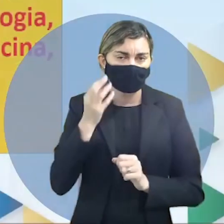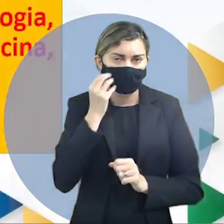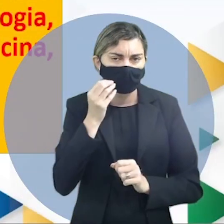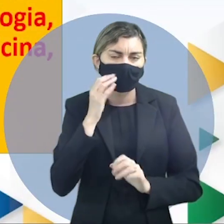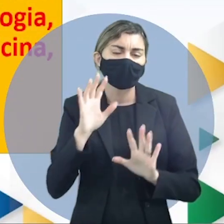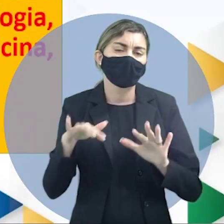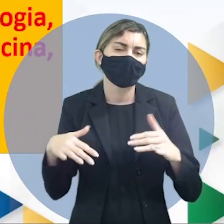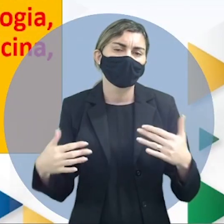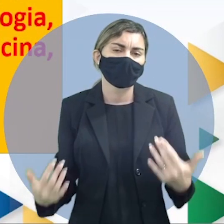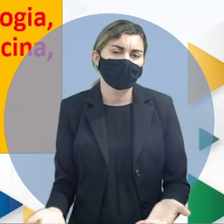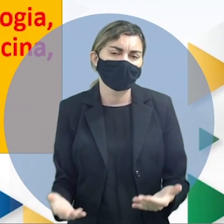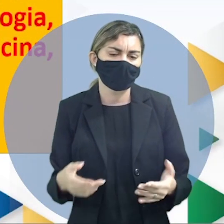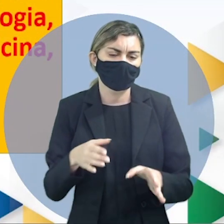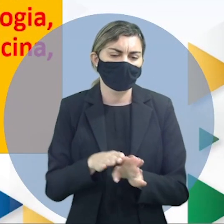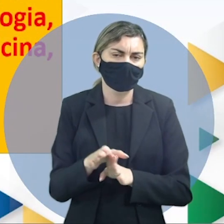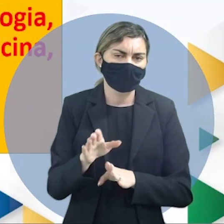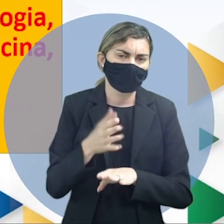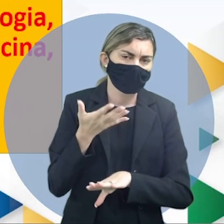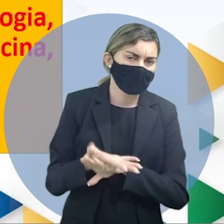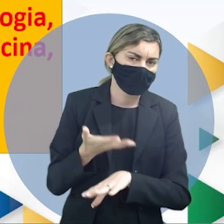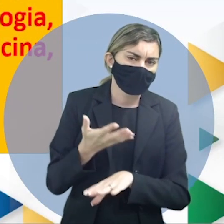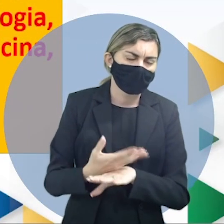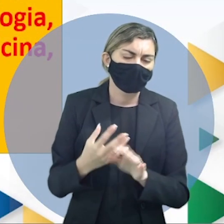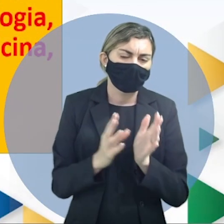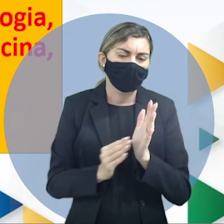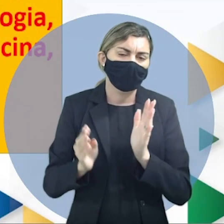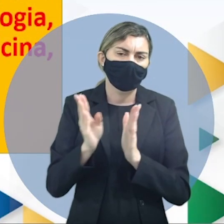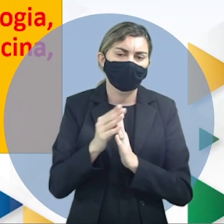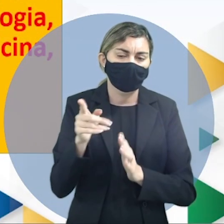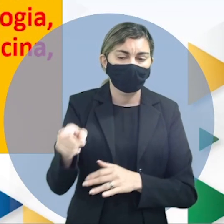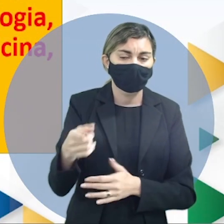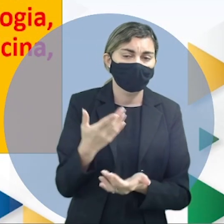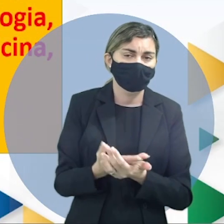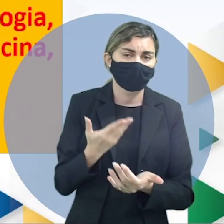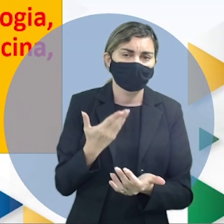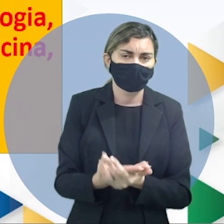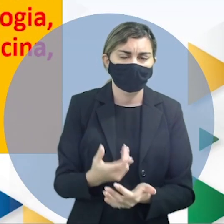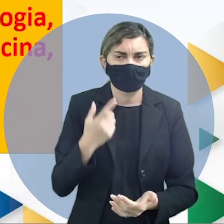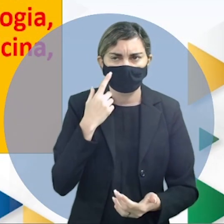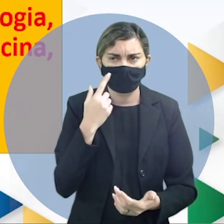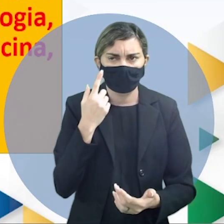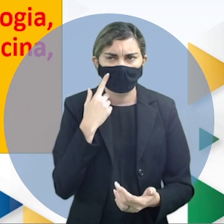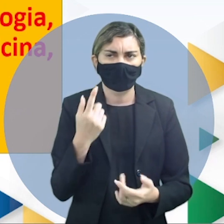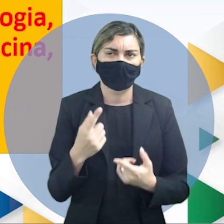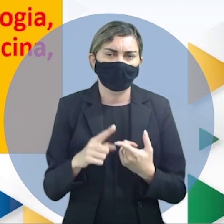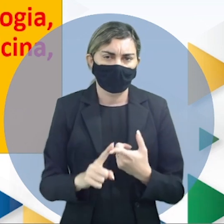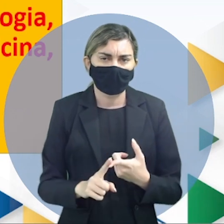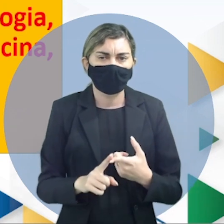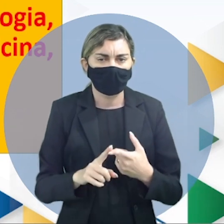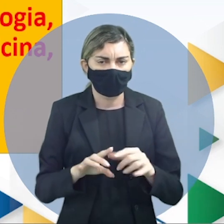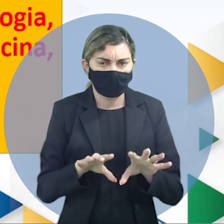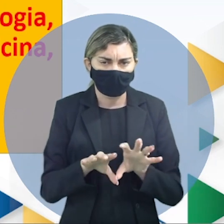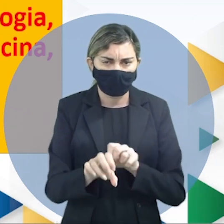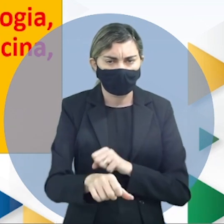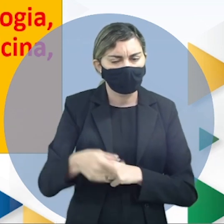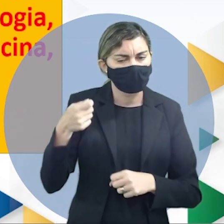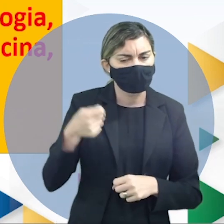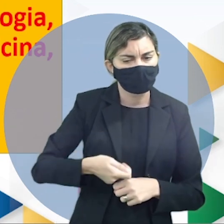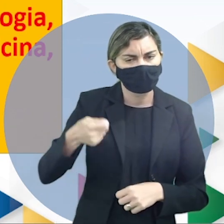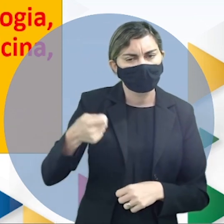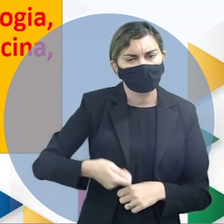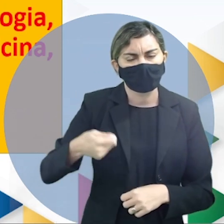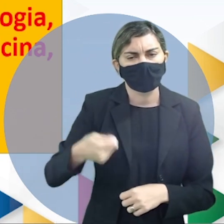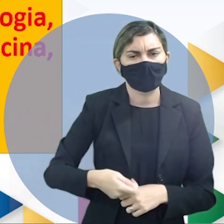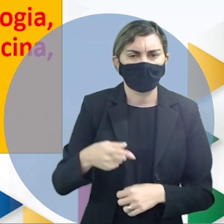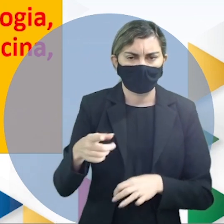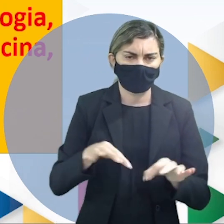quais foram as disciplinas os componentes que ele estudou vejam só foi uma formação rigorosa